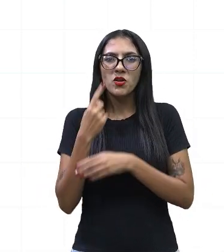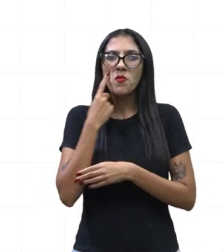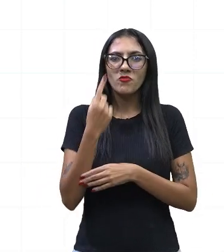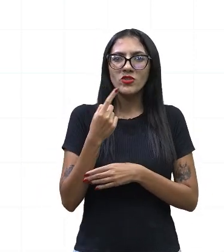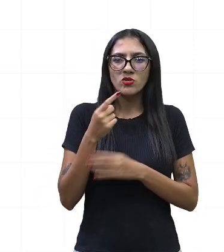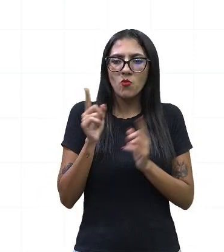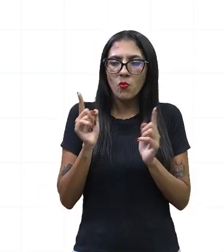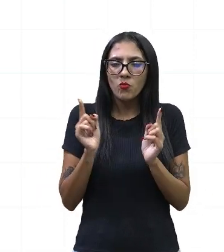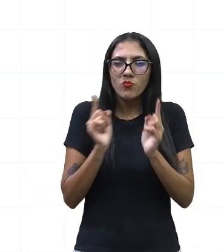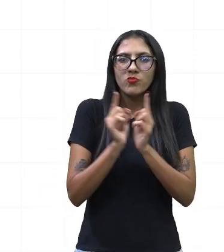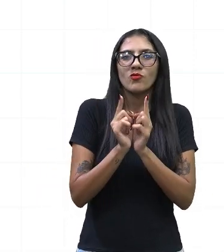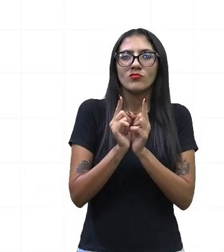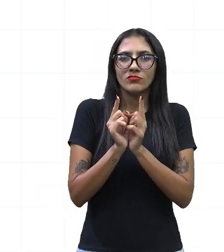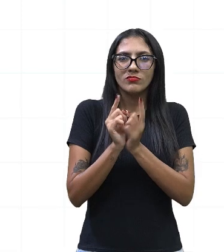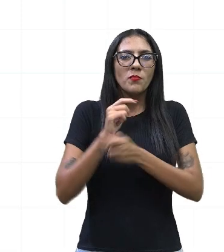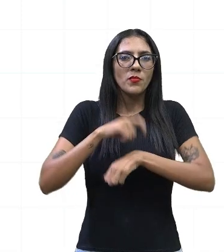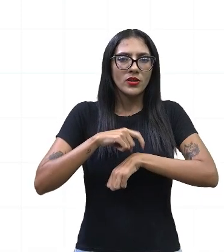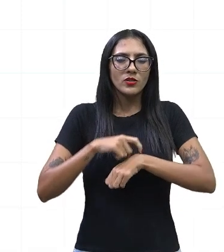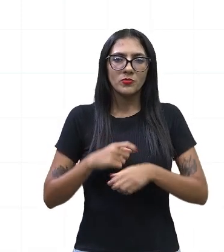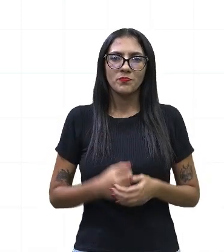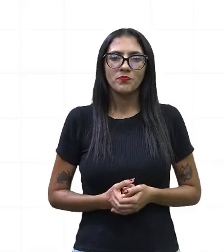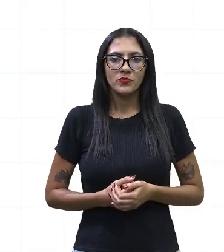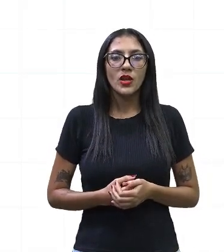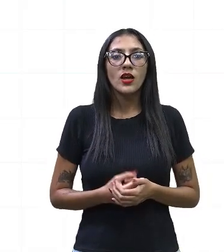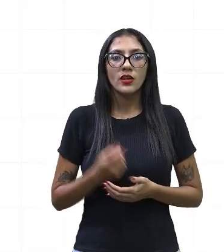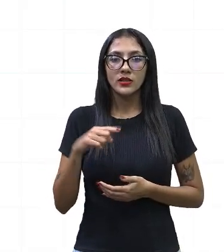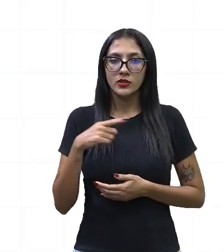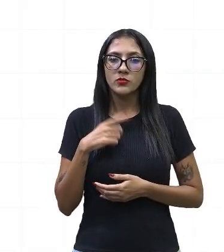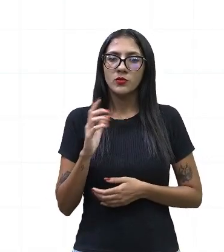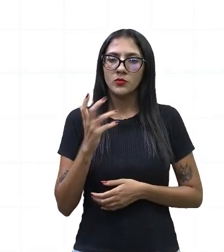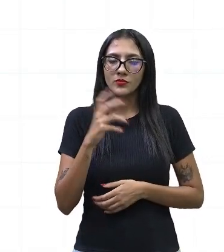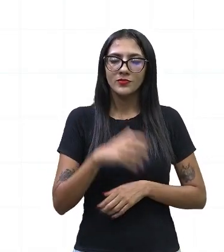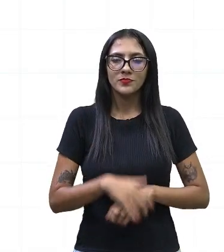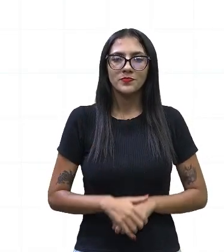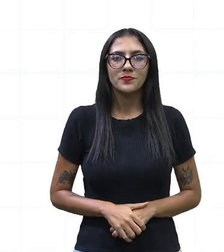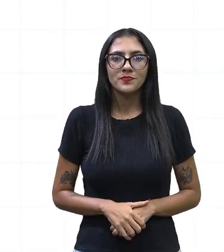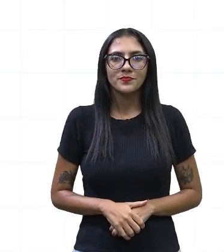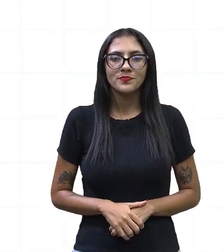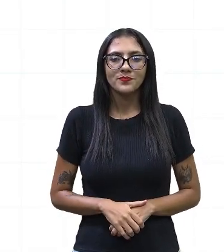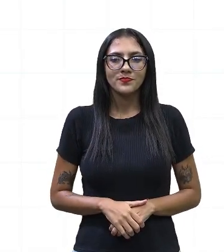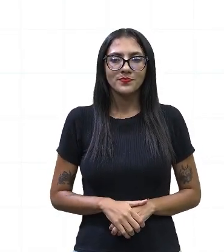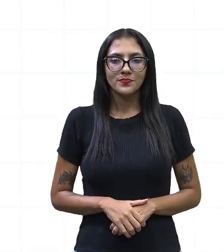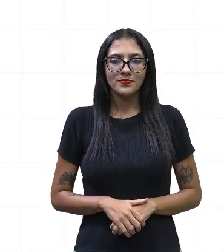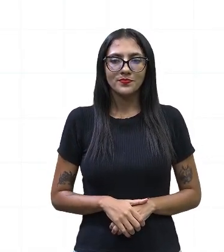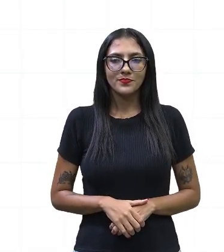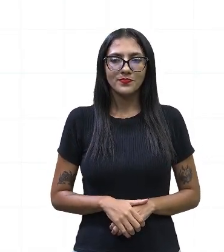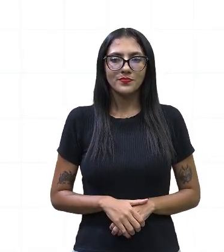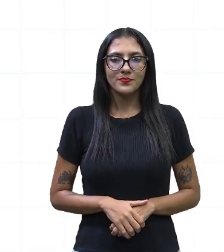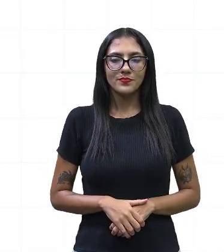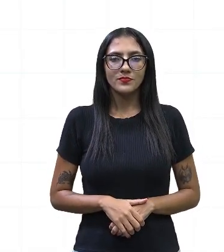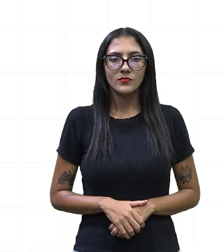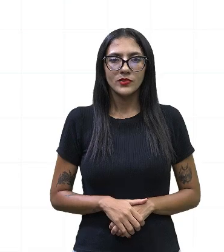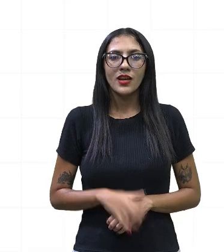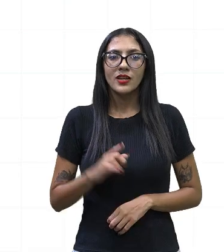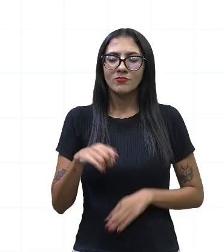em curto tempo. E é desse processo que a gente está falando que aconteceu. Processo de desflorestamento. E é alarmante, gente. Vocês